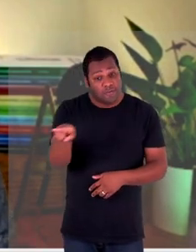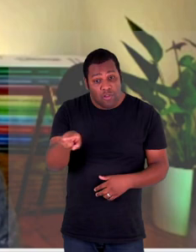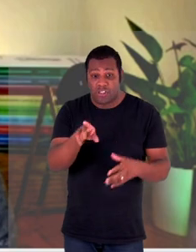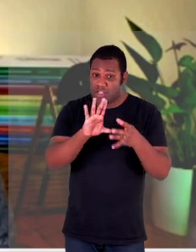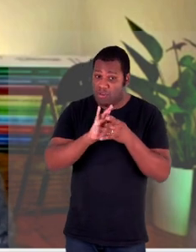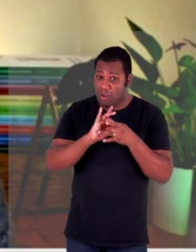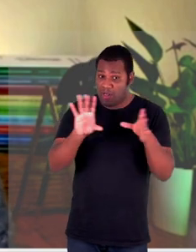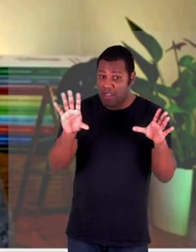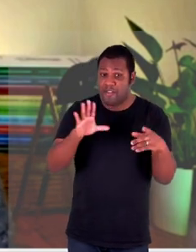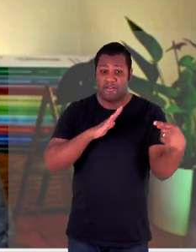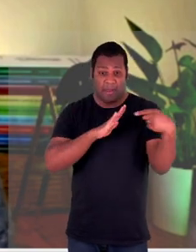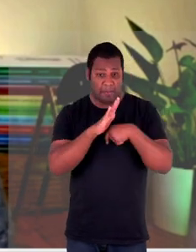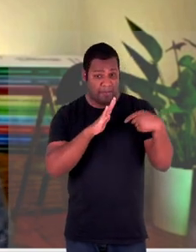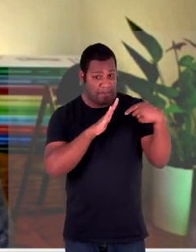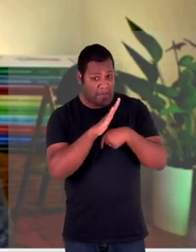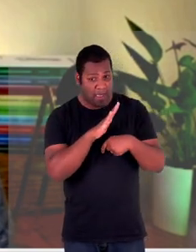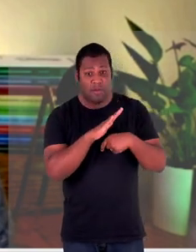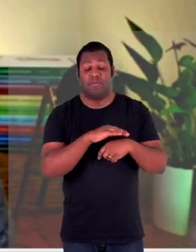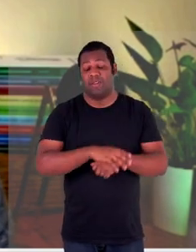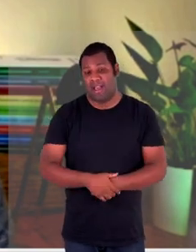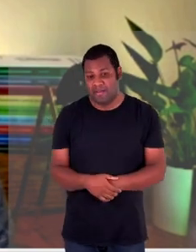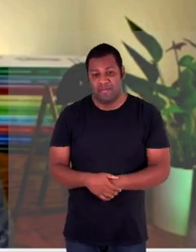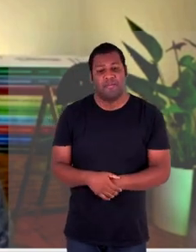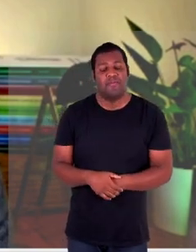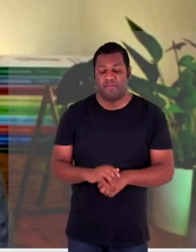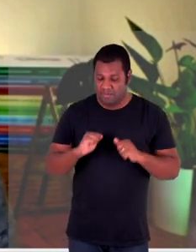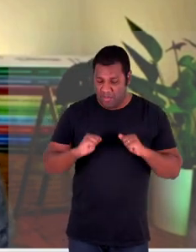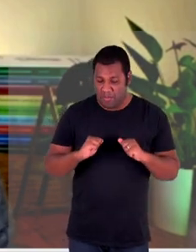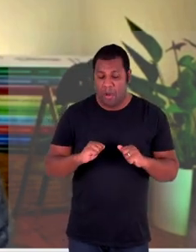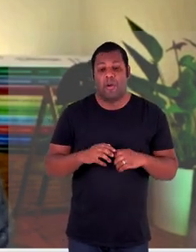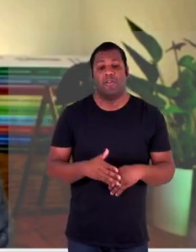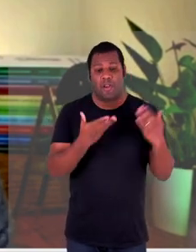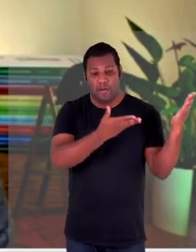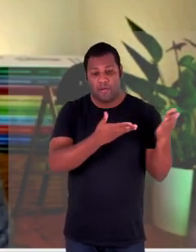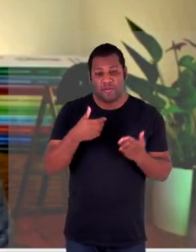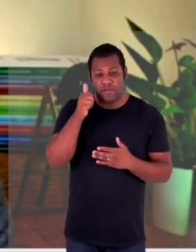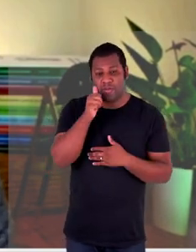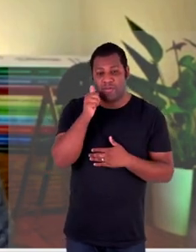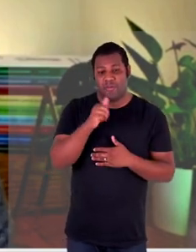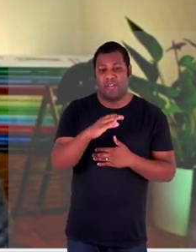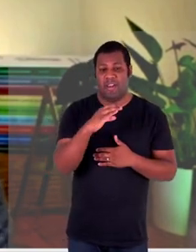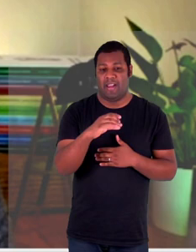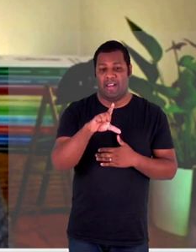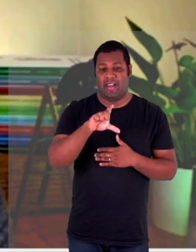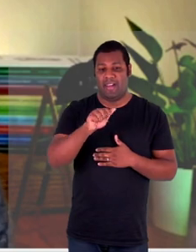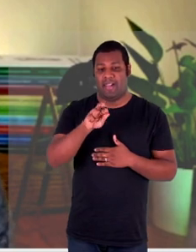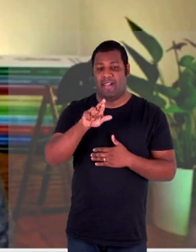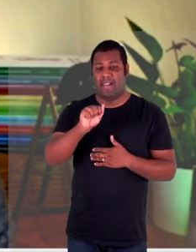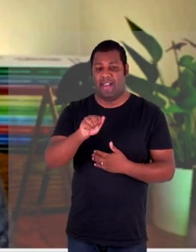interagir a partir da perspectiva que a Clara vai trazer para esse debate muito obrigado